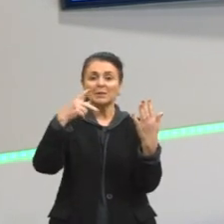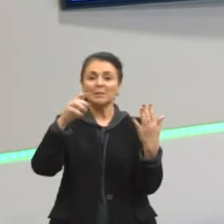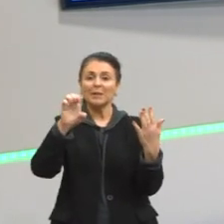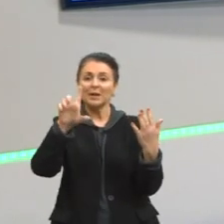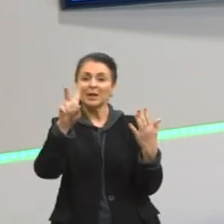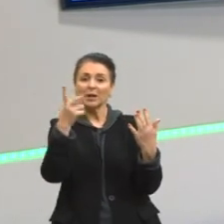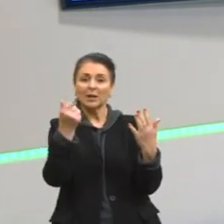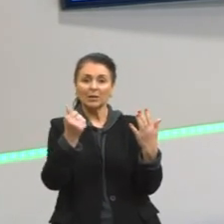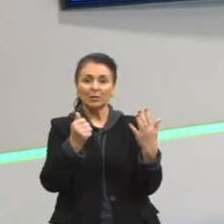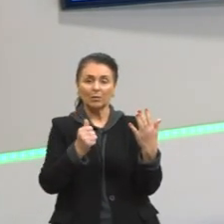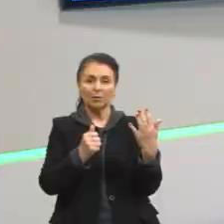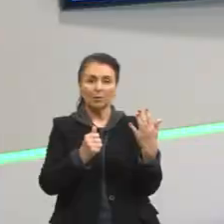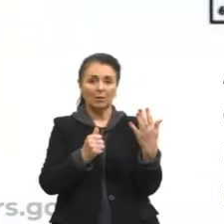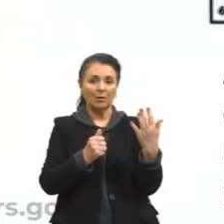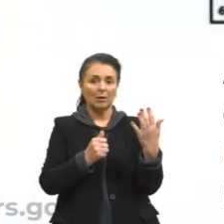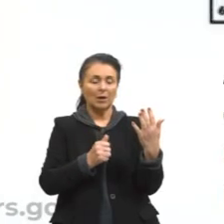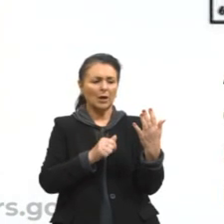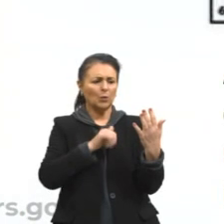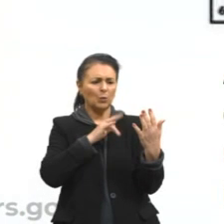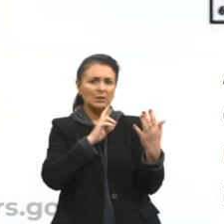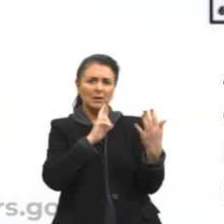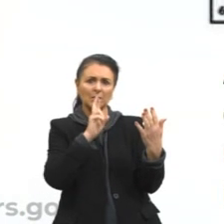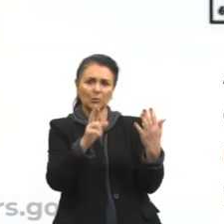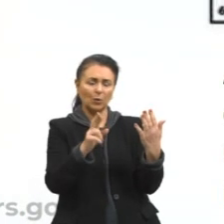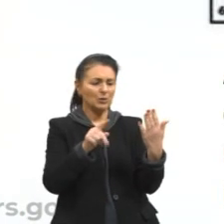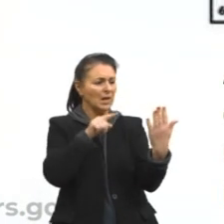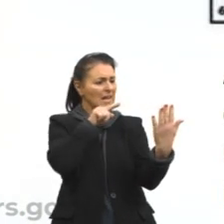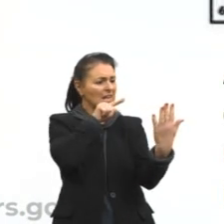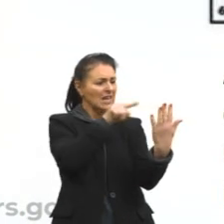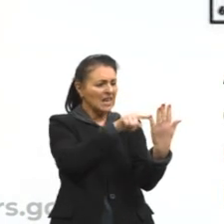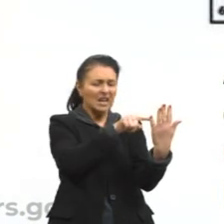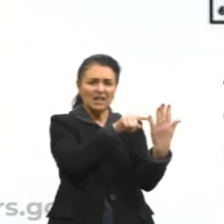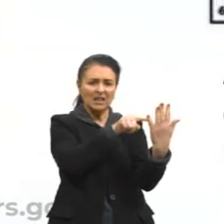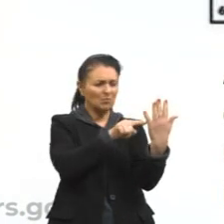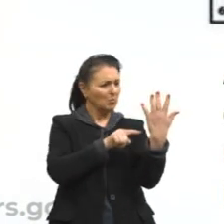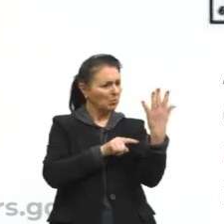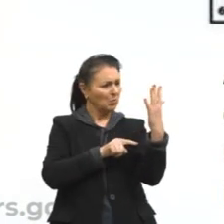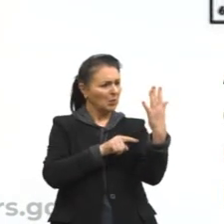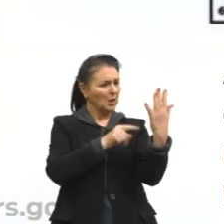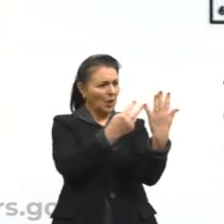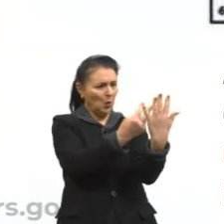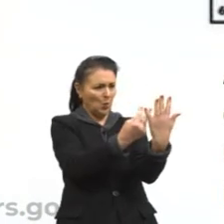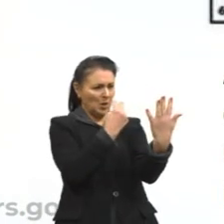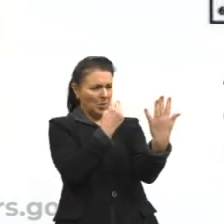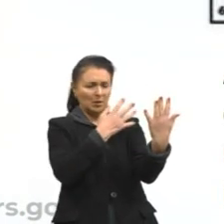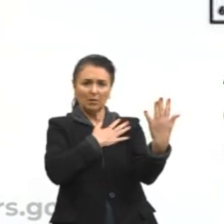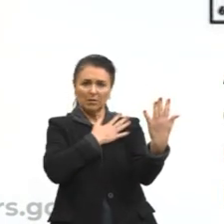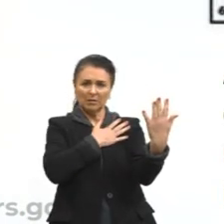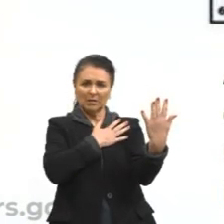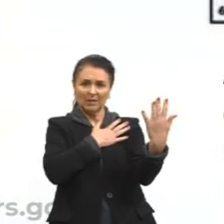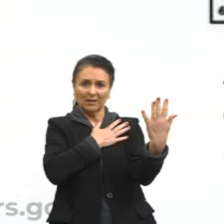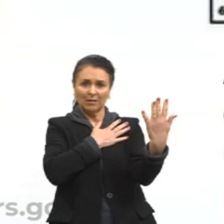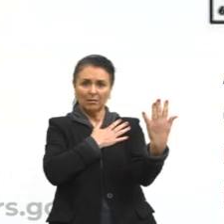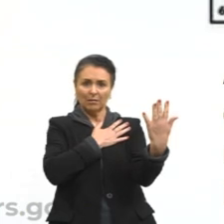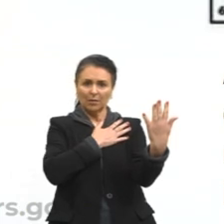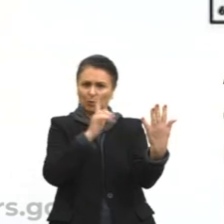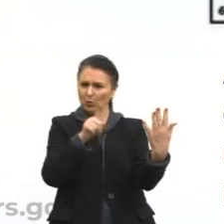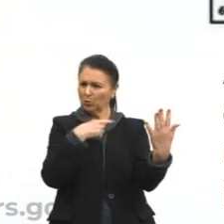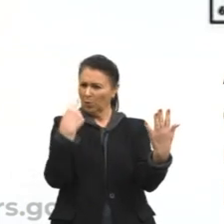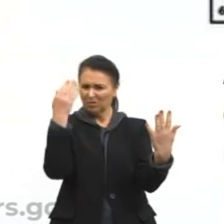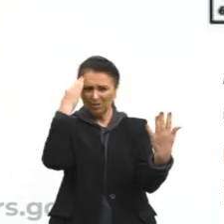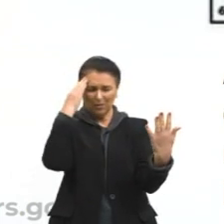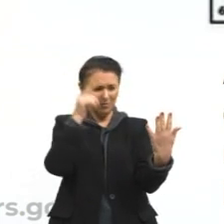o espelho está me olhando. A gente sabe que o espelho não tem